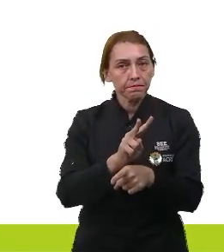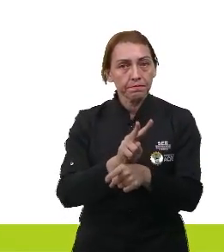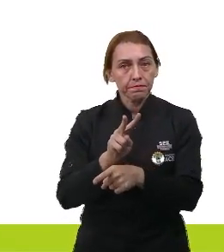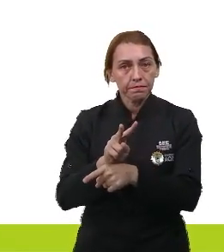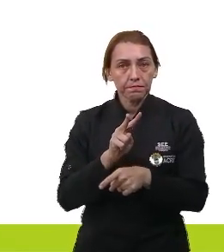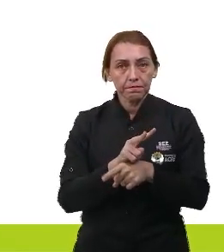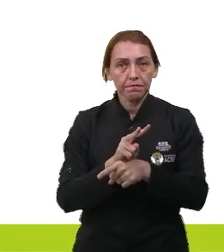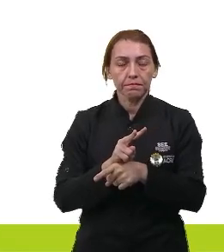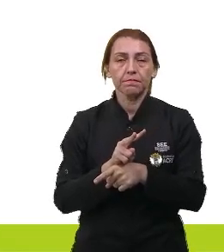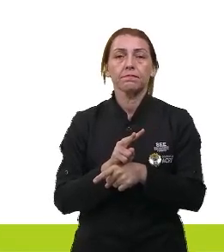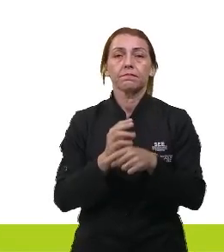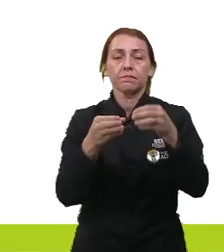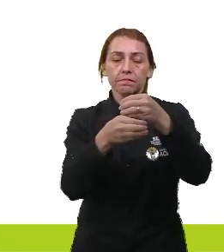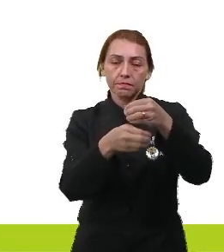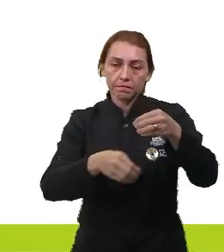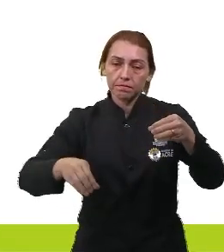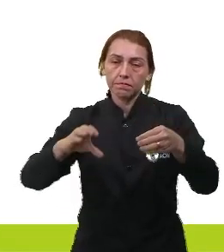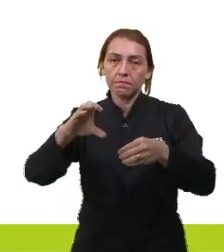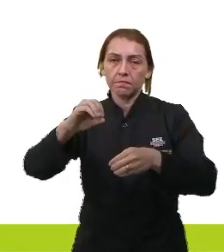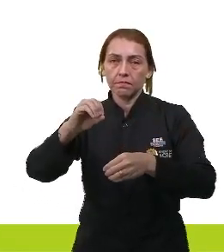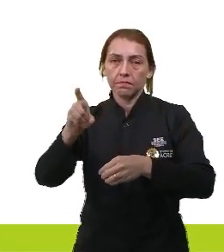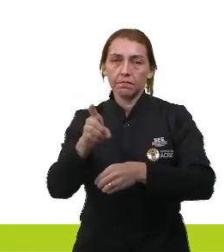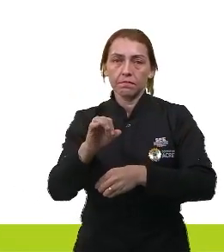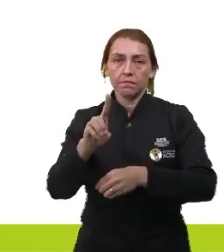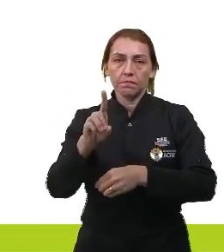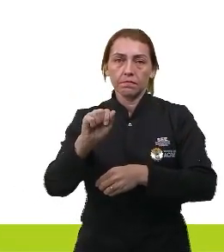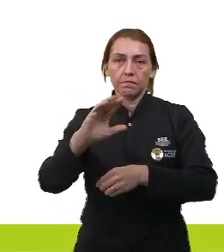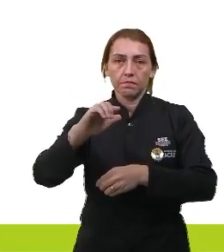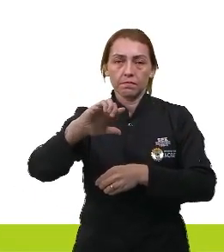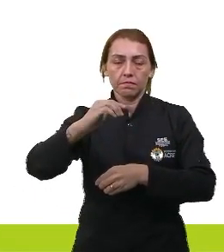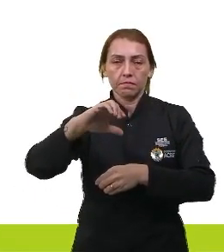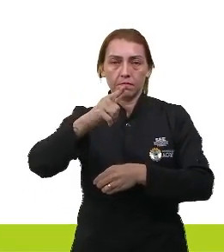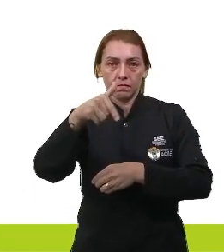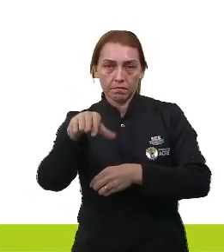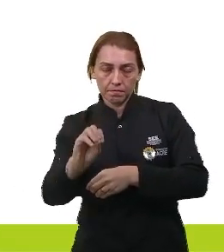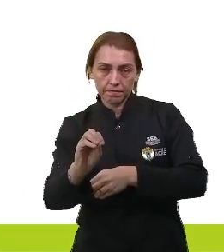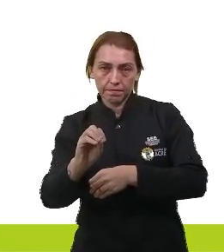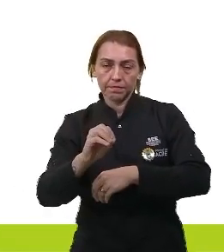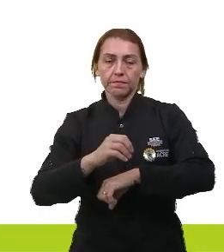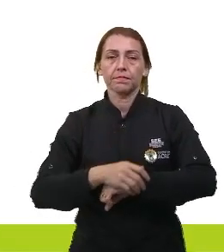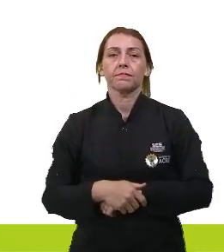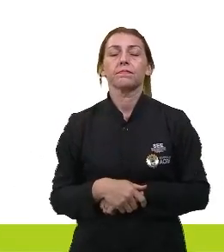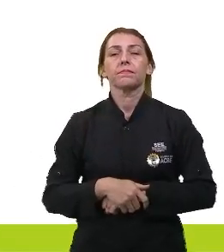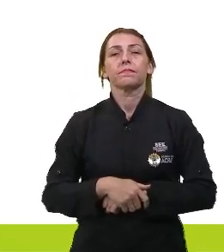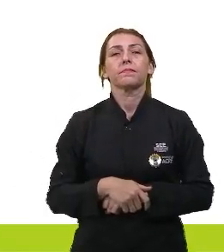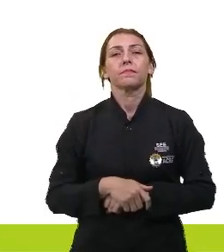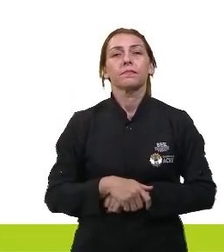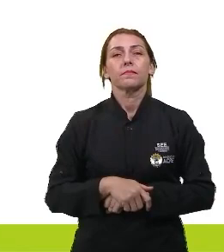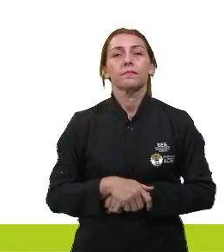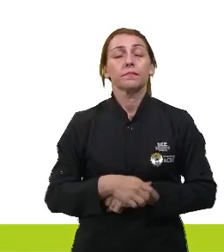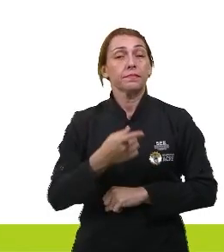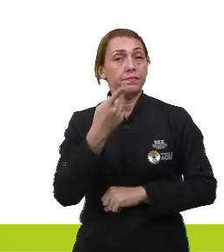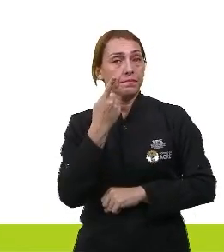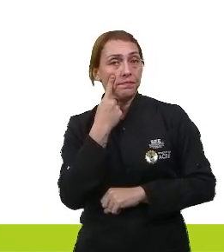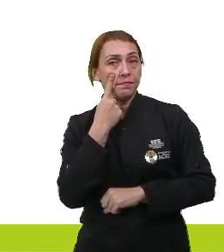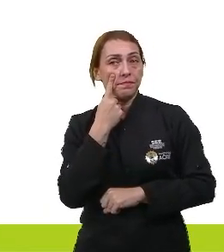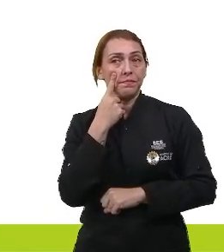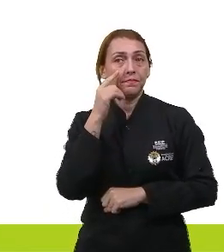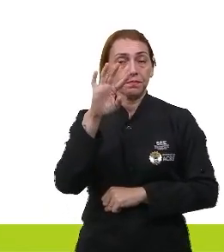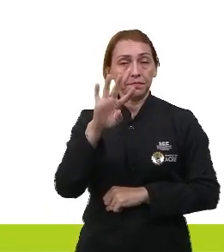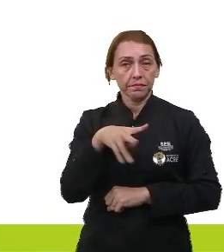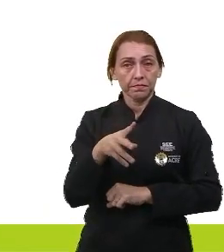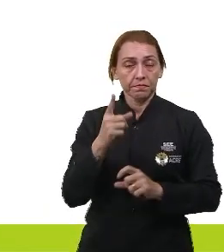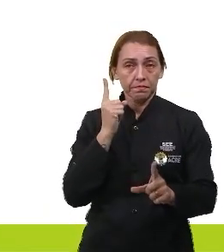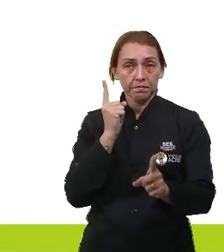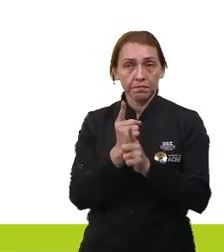essa tubulação da oxidação eu preciso proteger essa tubulação do enferrujamento venho na minha lista e